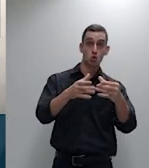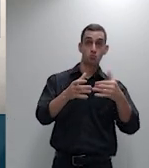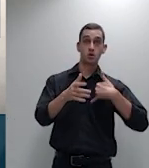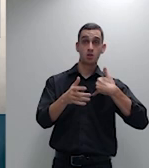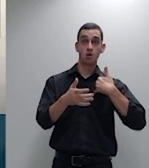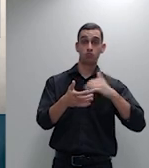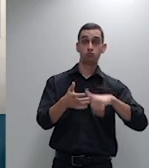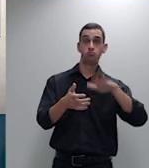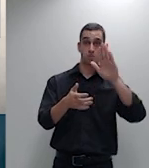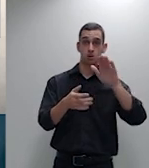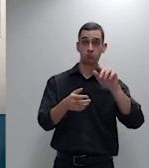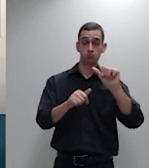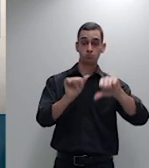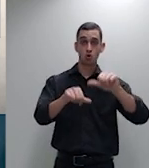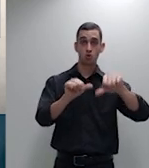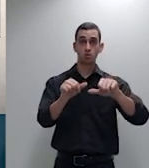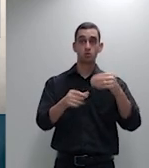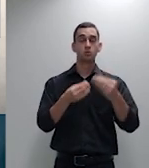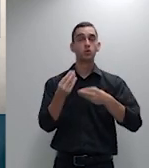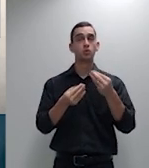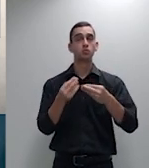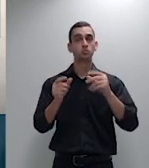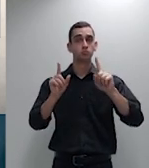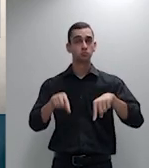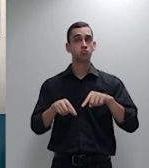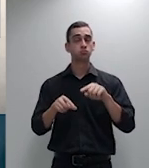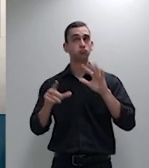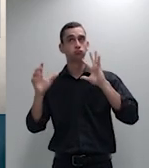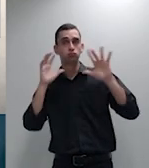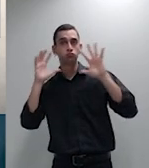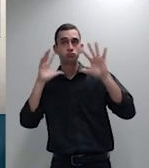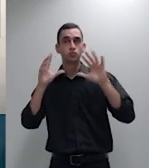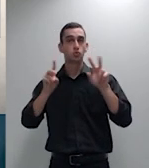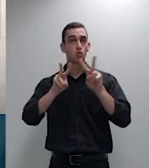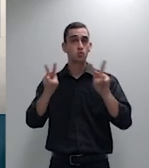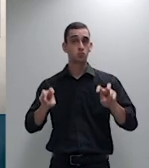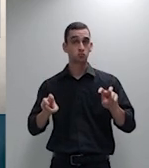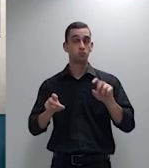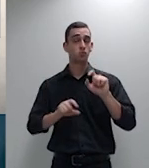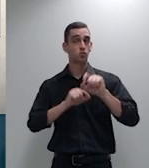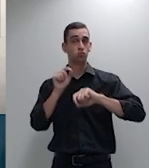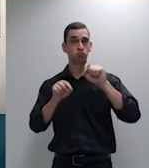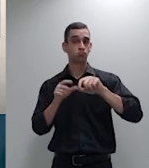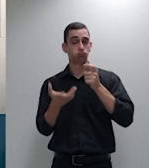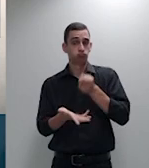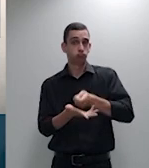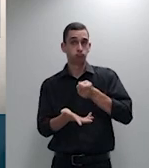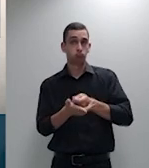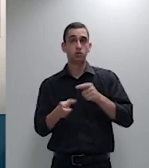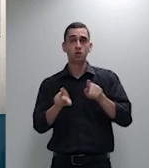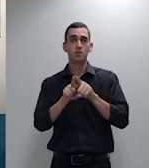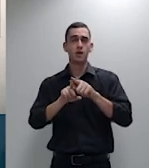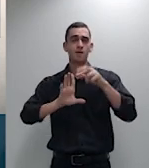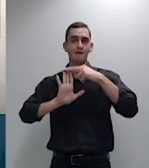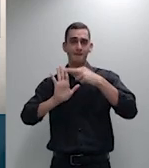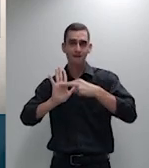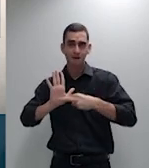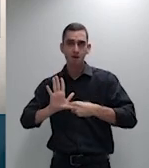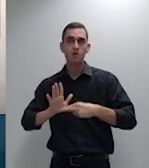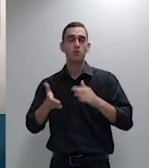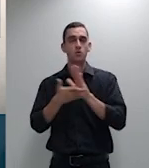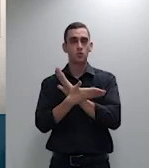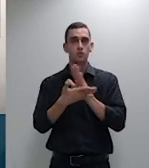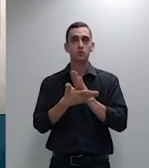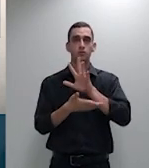solidariedade intergeneracional além de ser regra atuarial e asseguradora de riscos